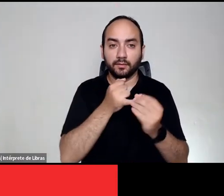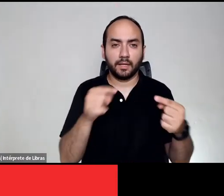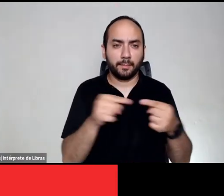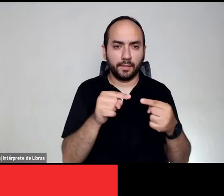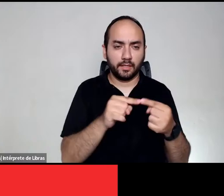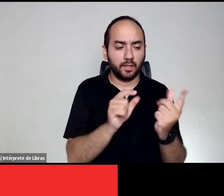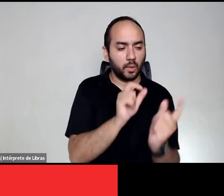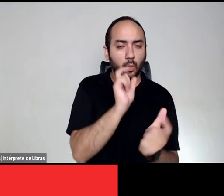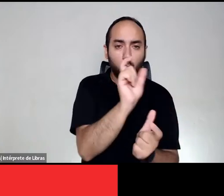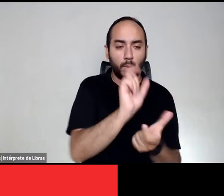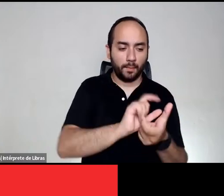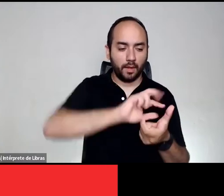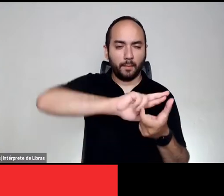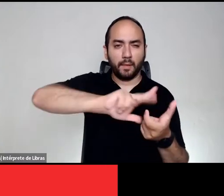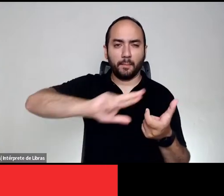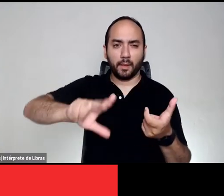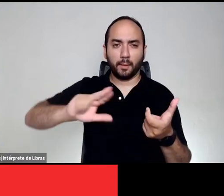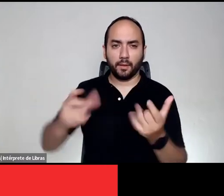palavras.